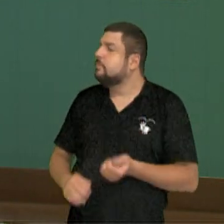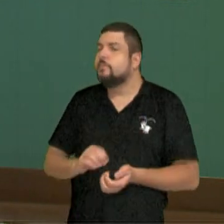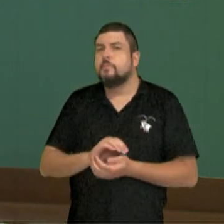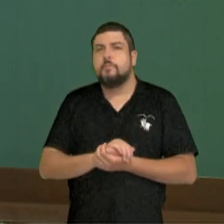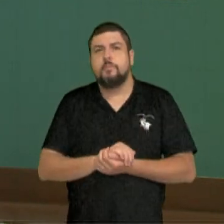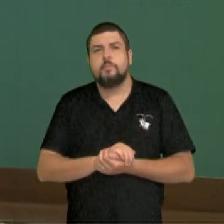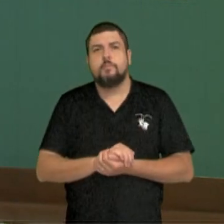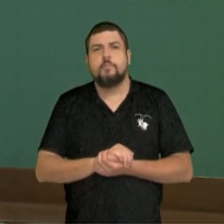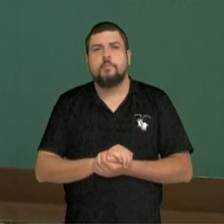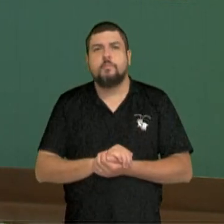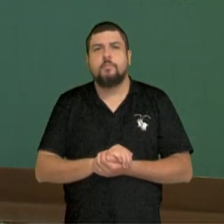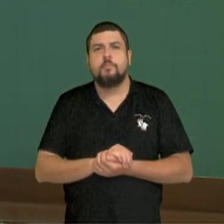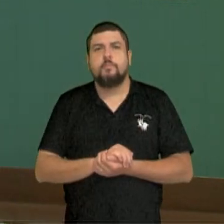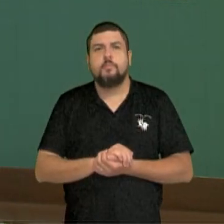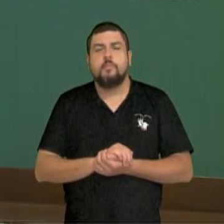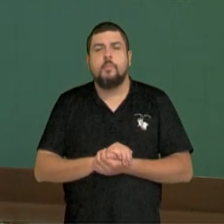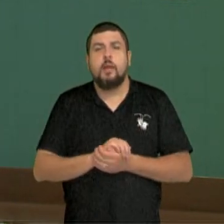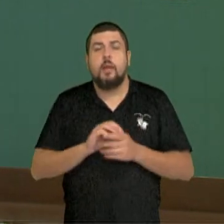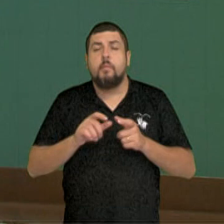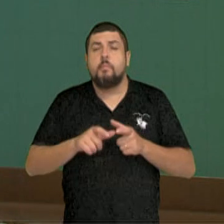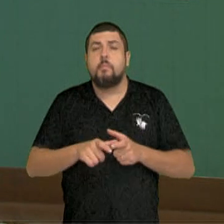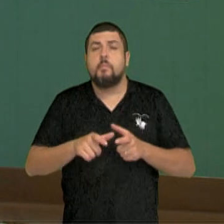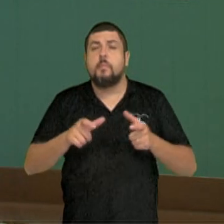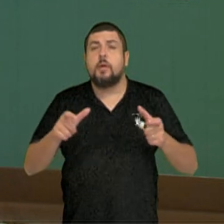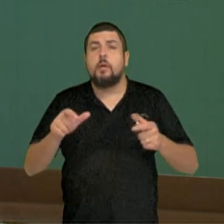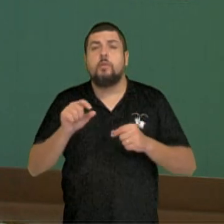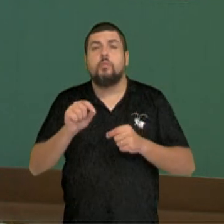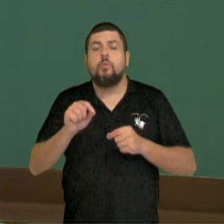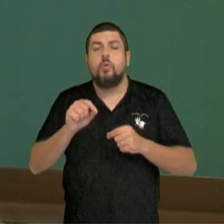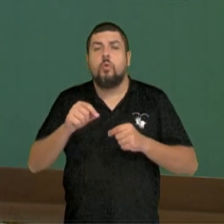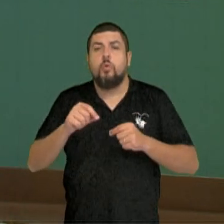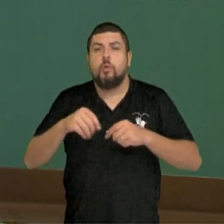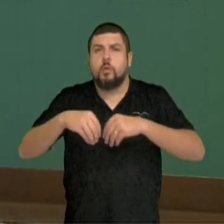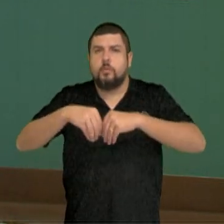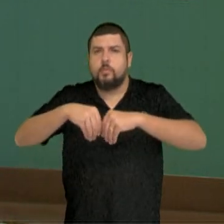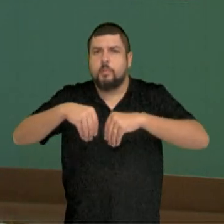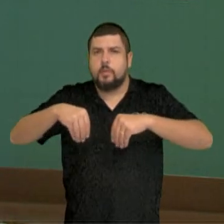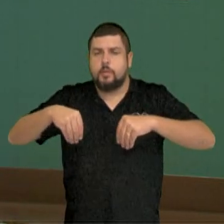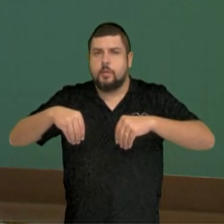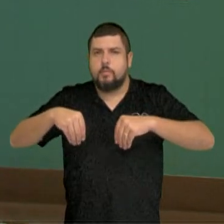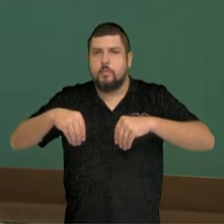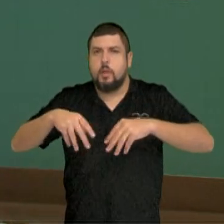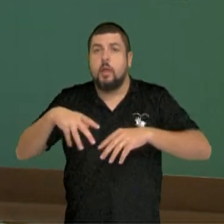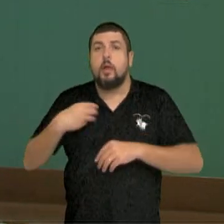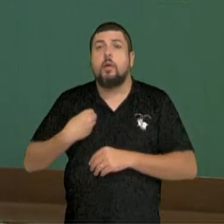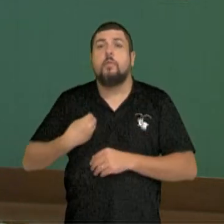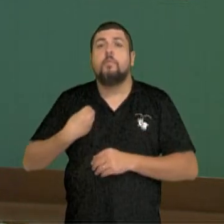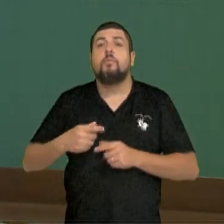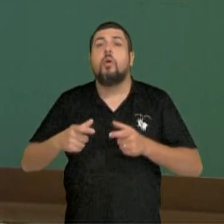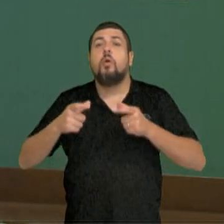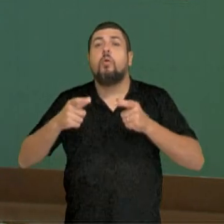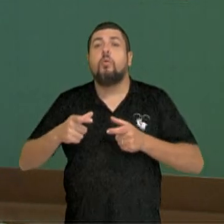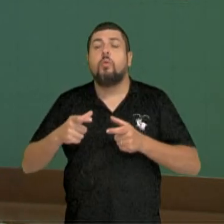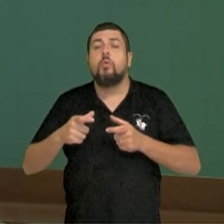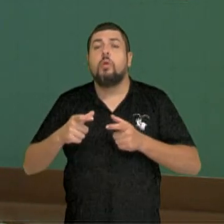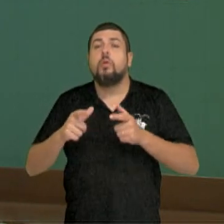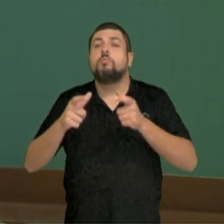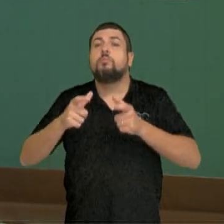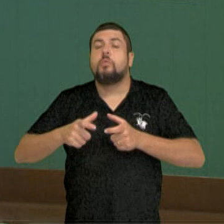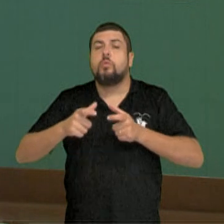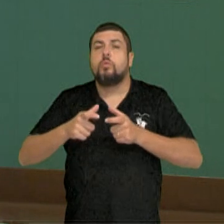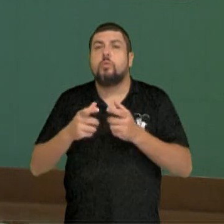A maioria delas é terrestre e vive preferencialmente aonde? Em ambientes úmidos e